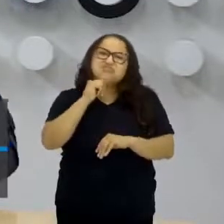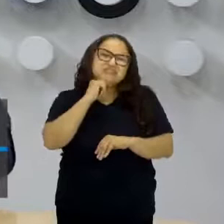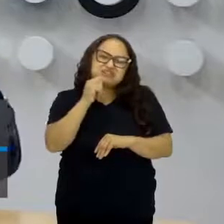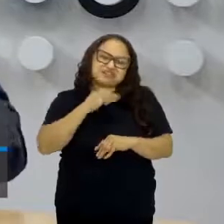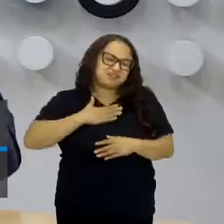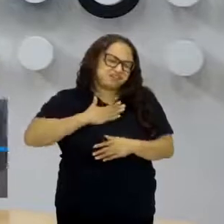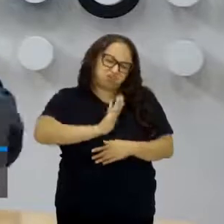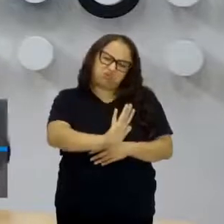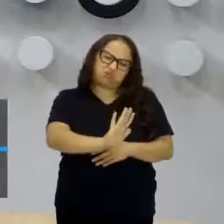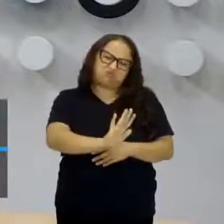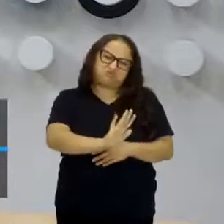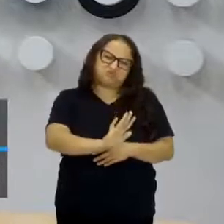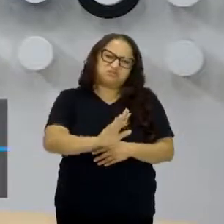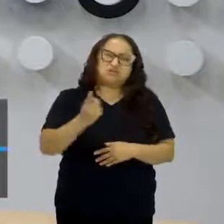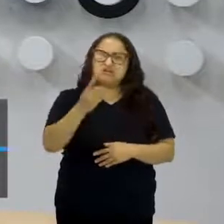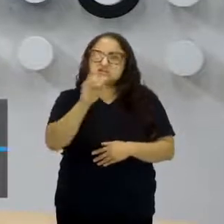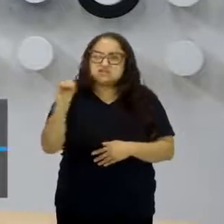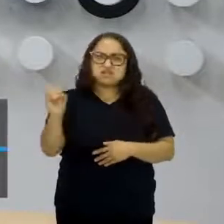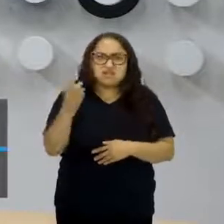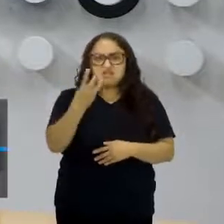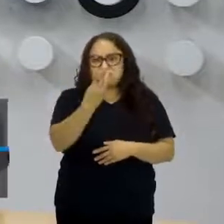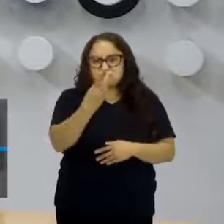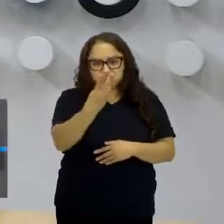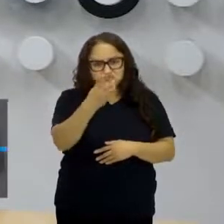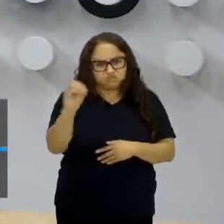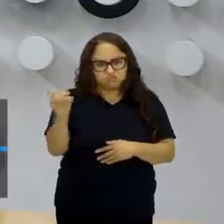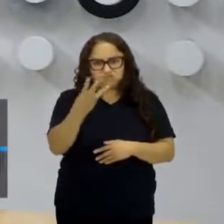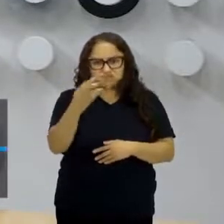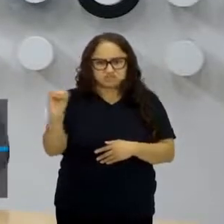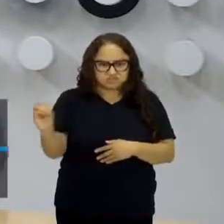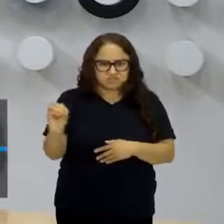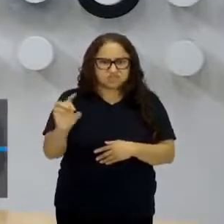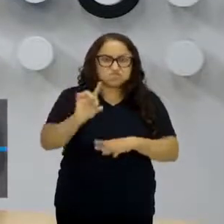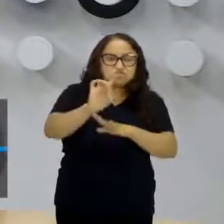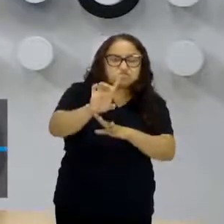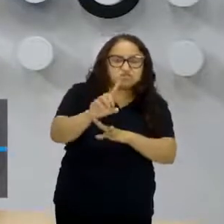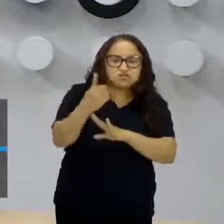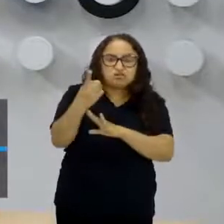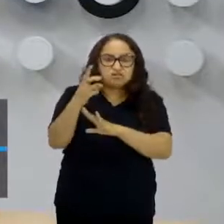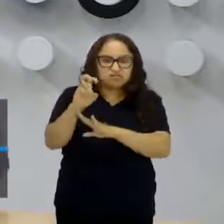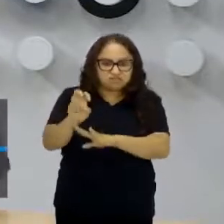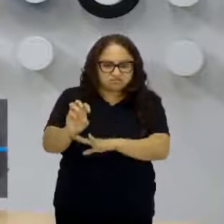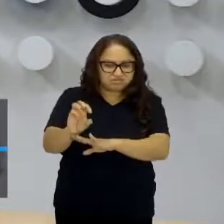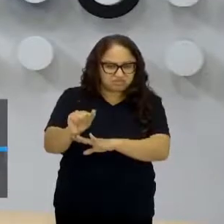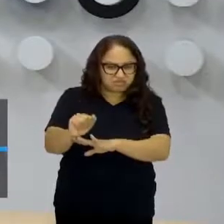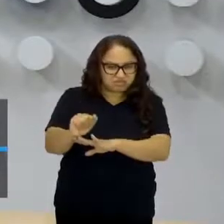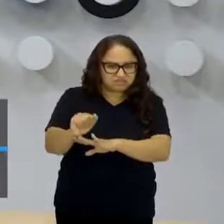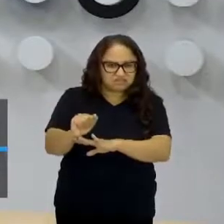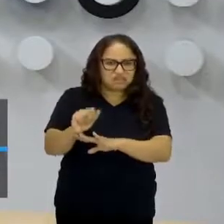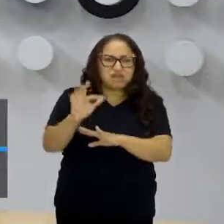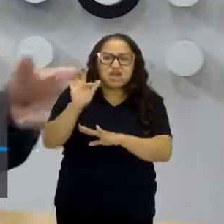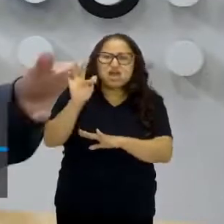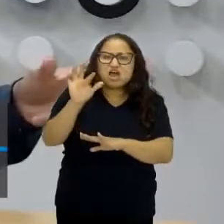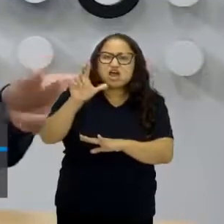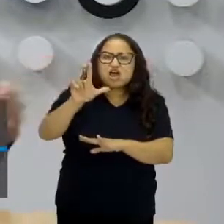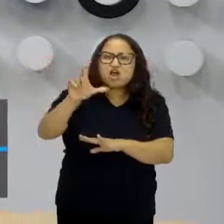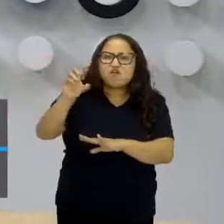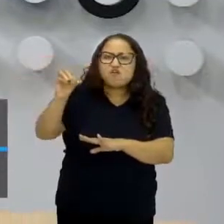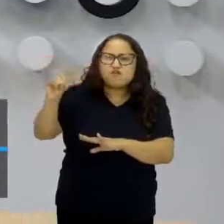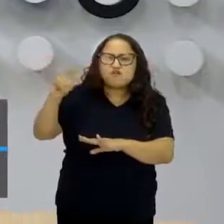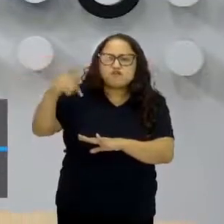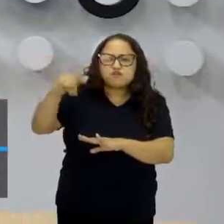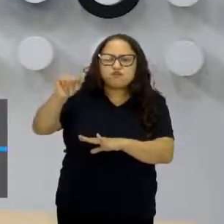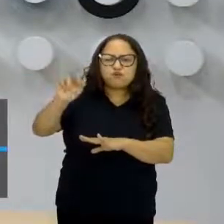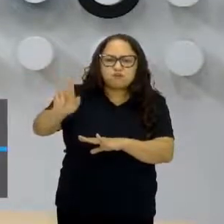então a gente está acostumado com 100, 200, 300 likes e 10, 15, aí flopou. Flopou quer dizer, ninguém gostou. Flopar. Não